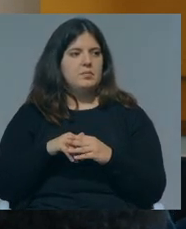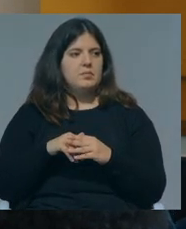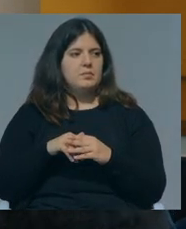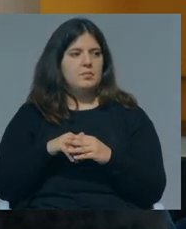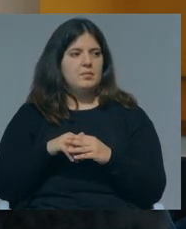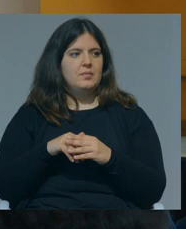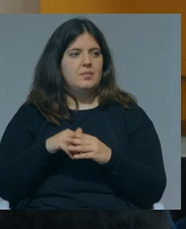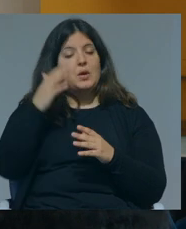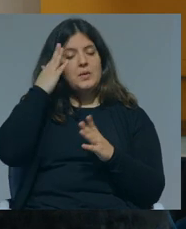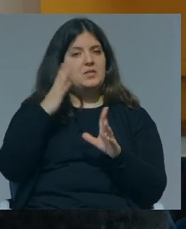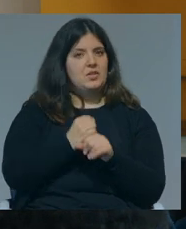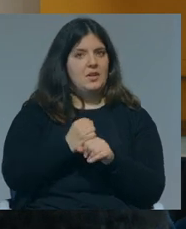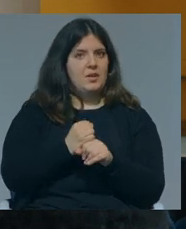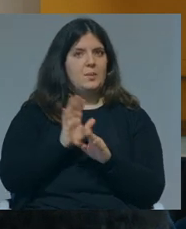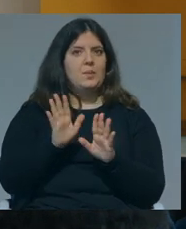Eu acho que a desligar.